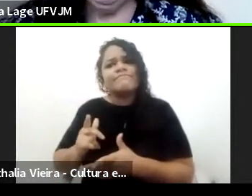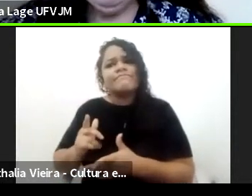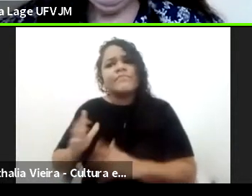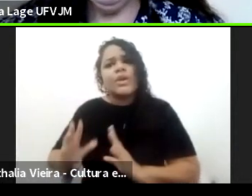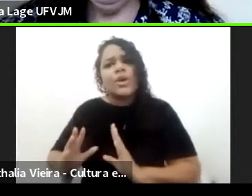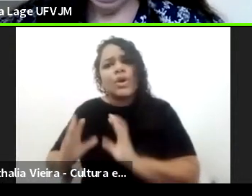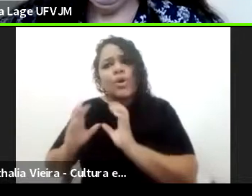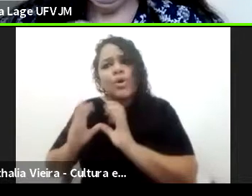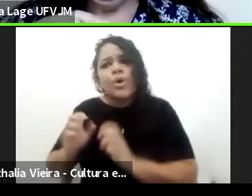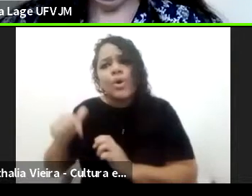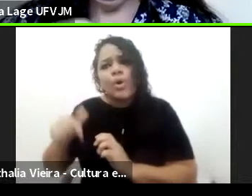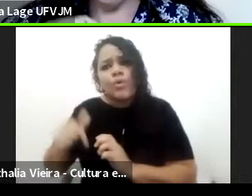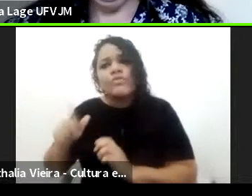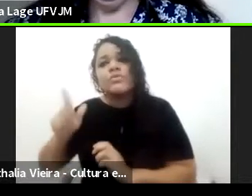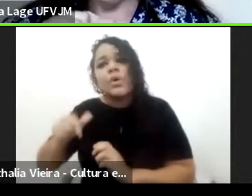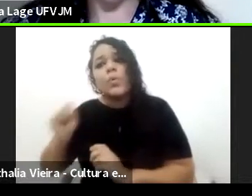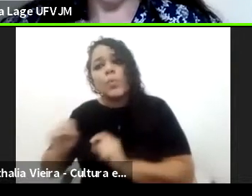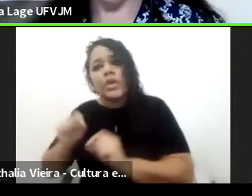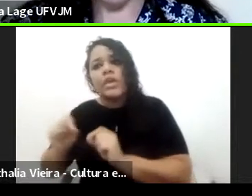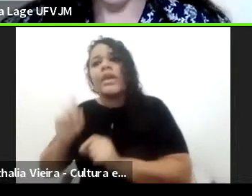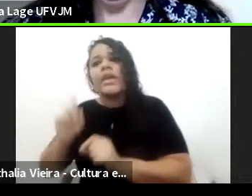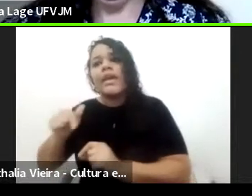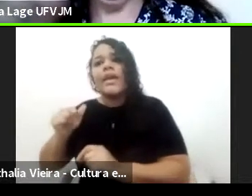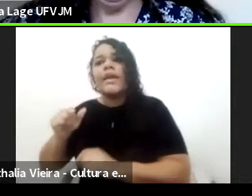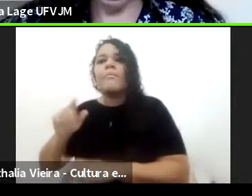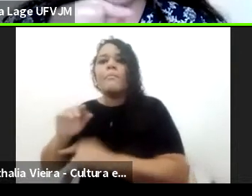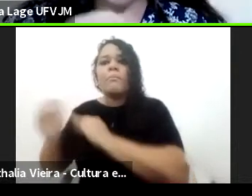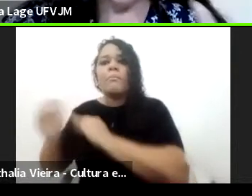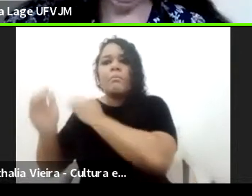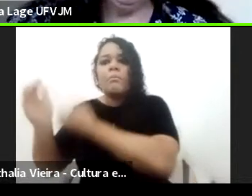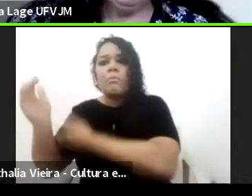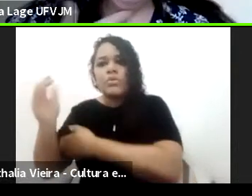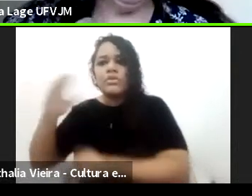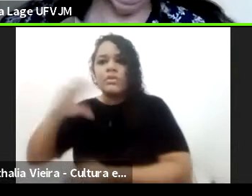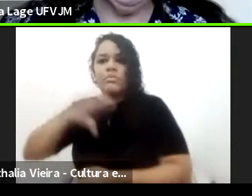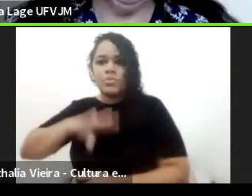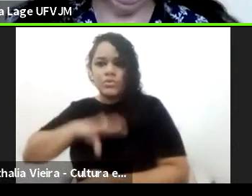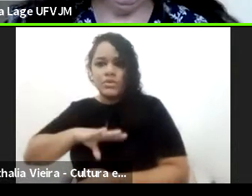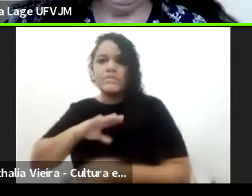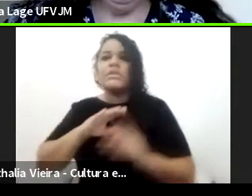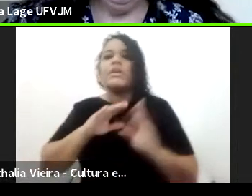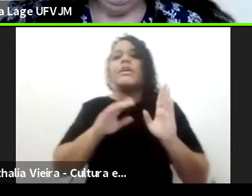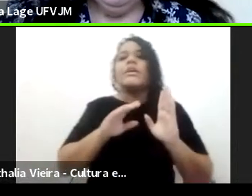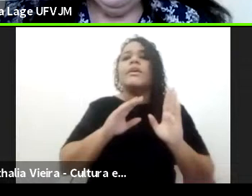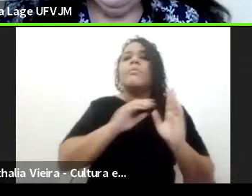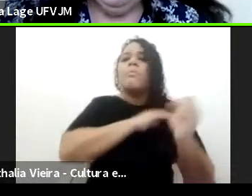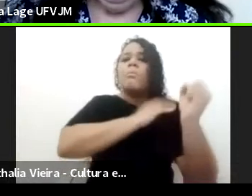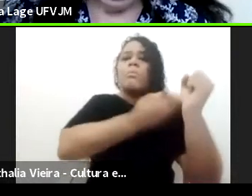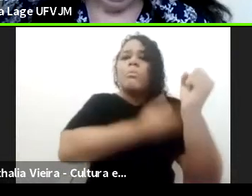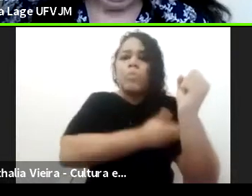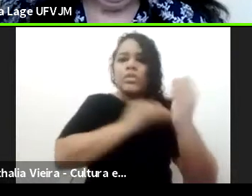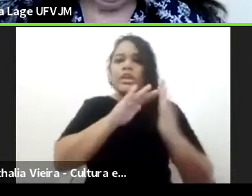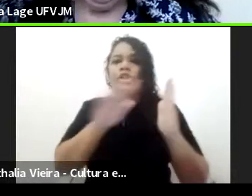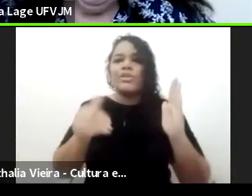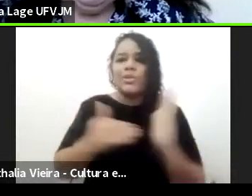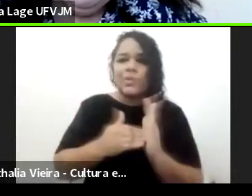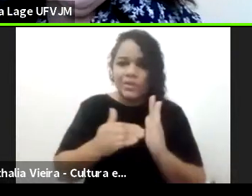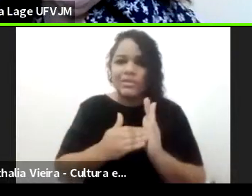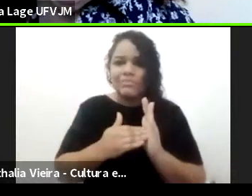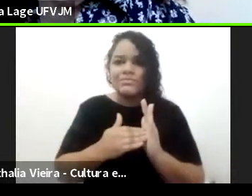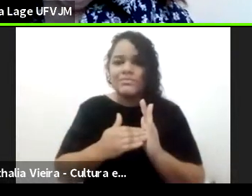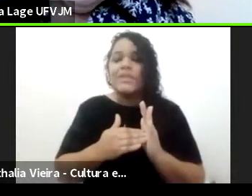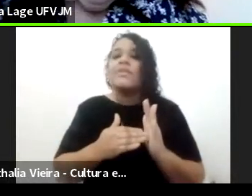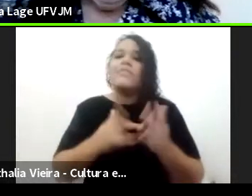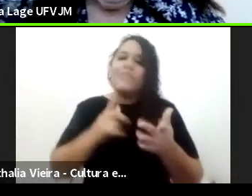e o poder papal. E aí, quem está vinculado a esse poder papal e quem está vinculado ao poder político,